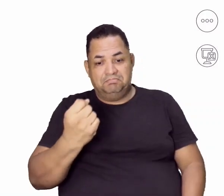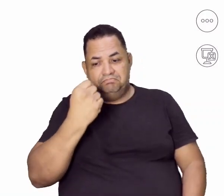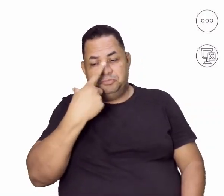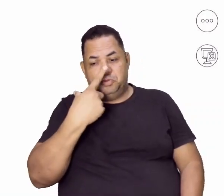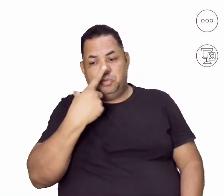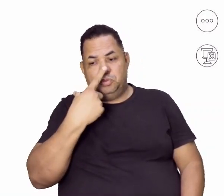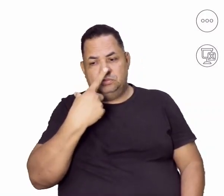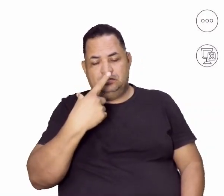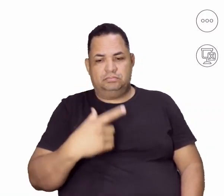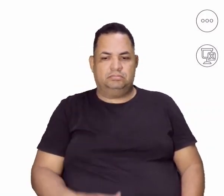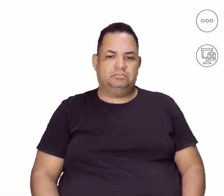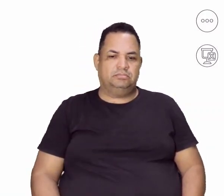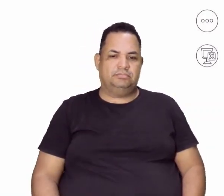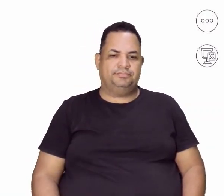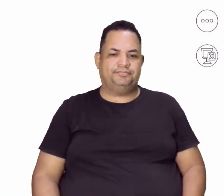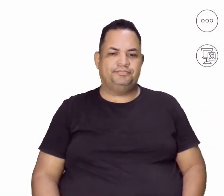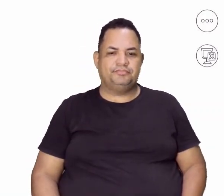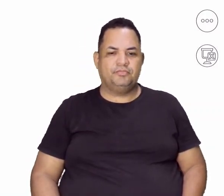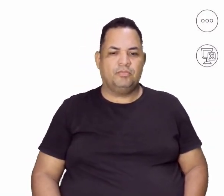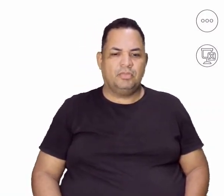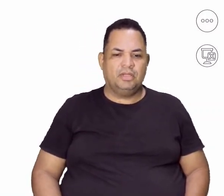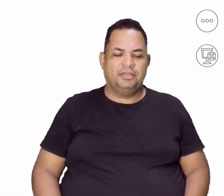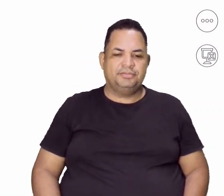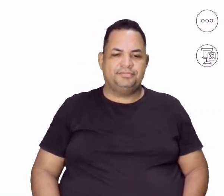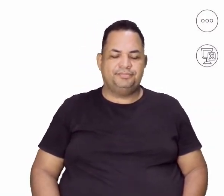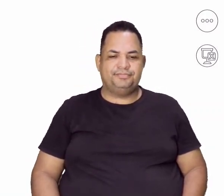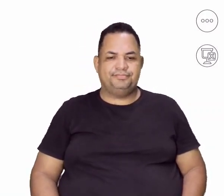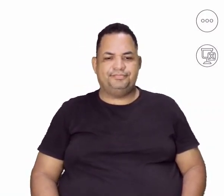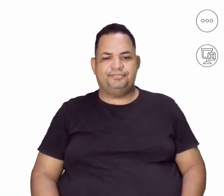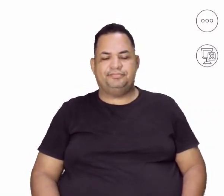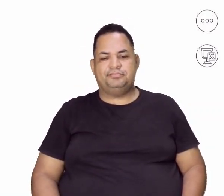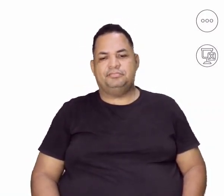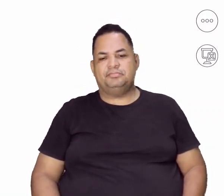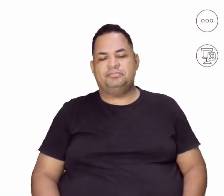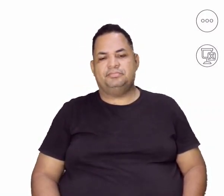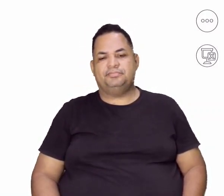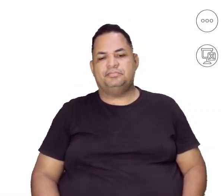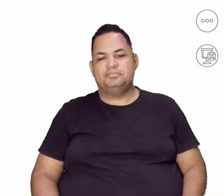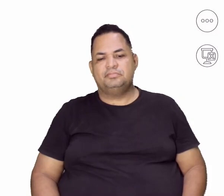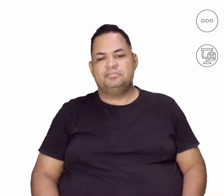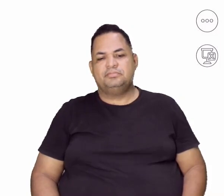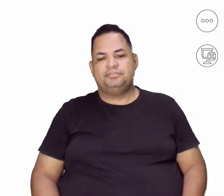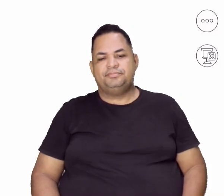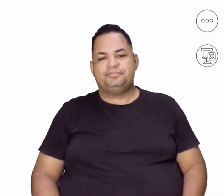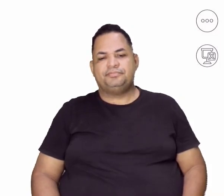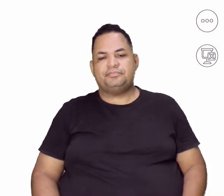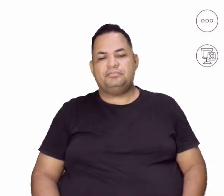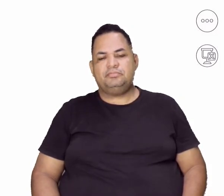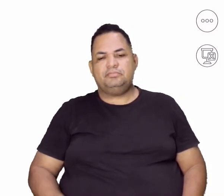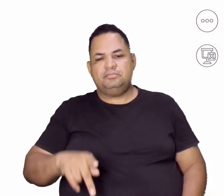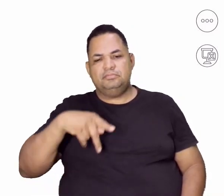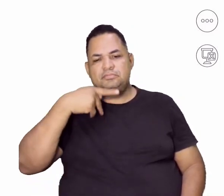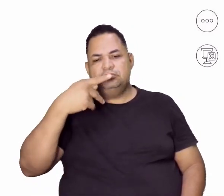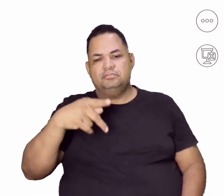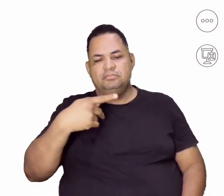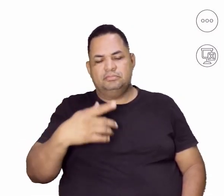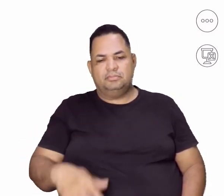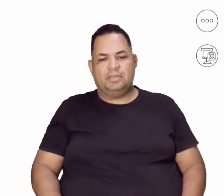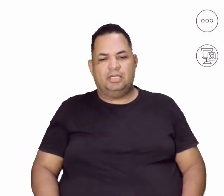Assustadora. Então quando a gente vê casos extremos assim ou próximo disso, eu tô falando de